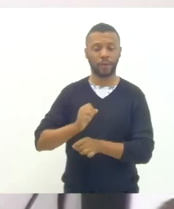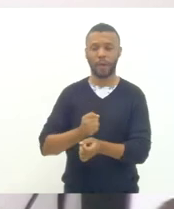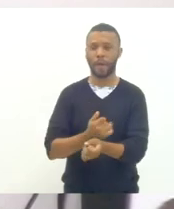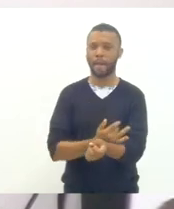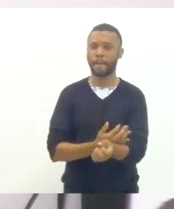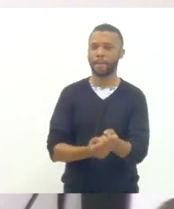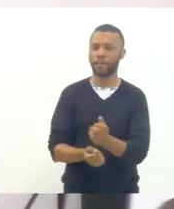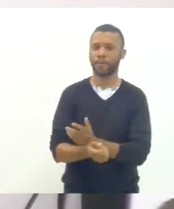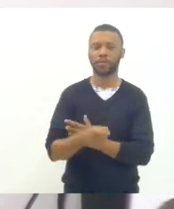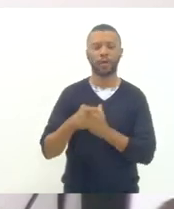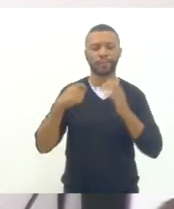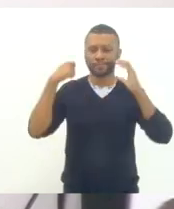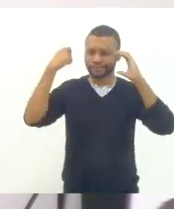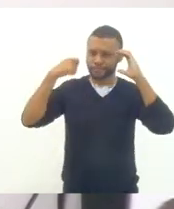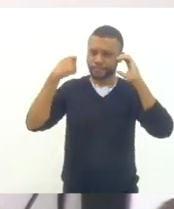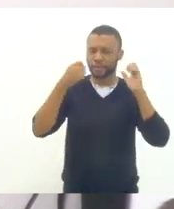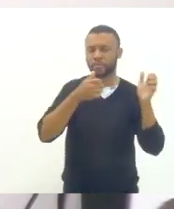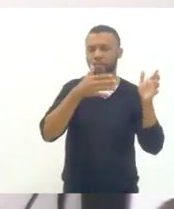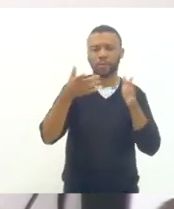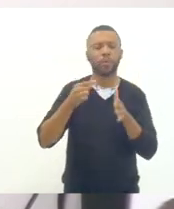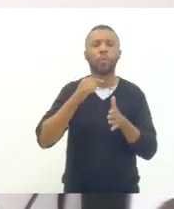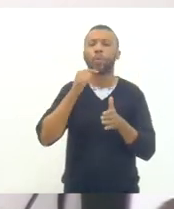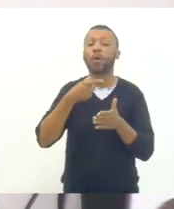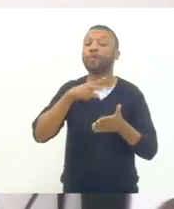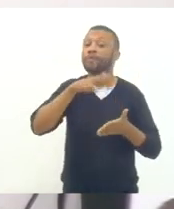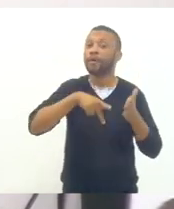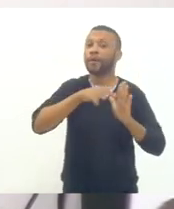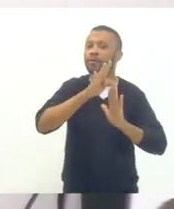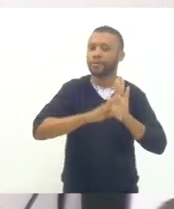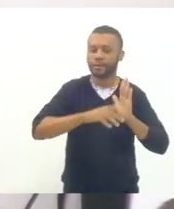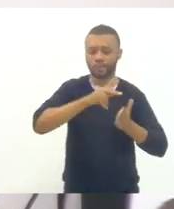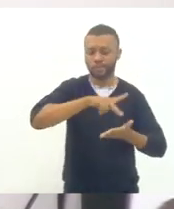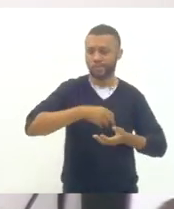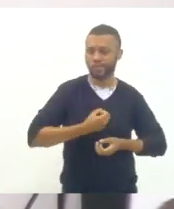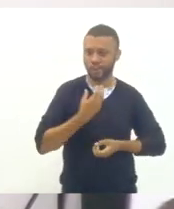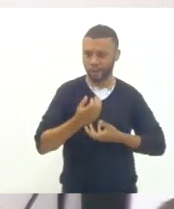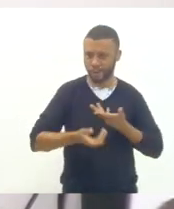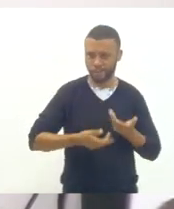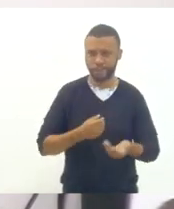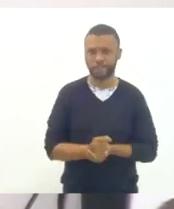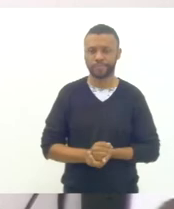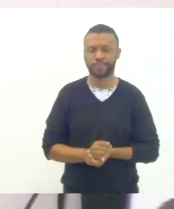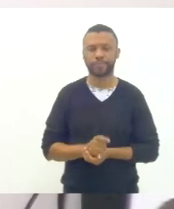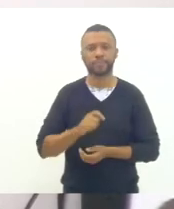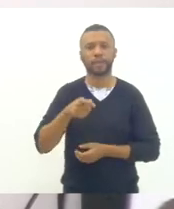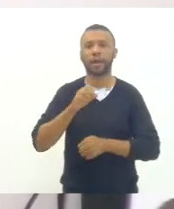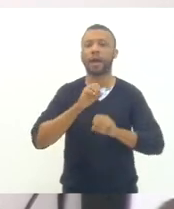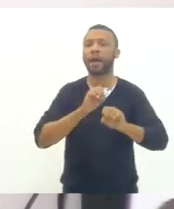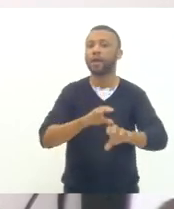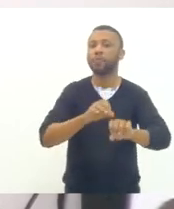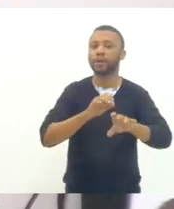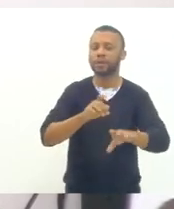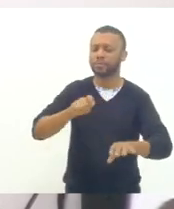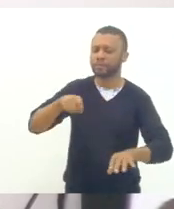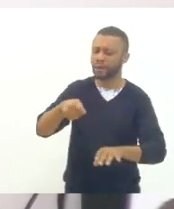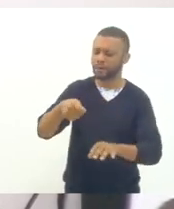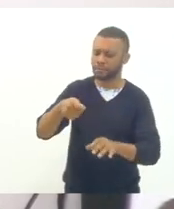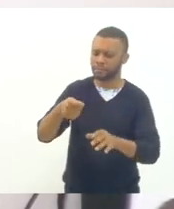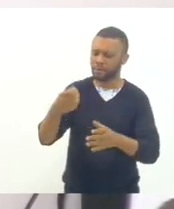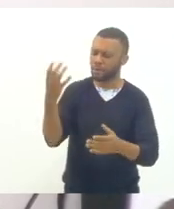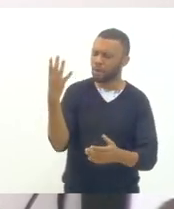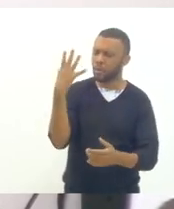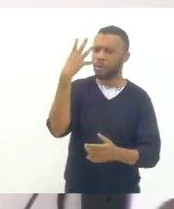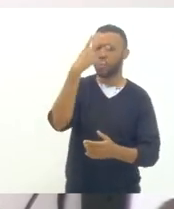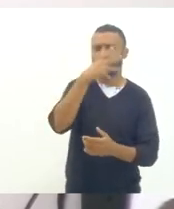gente ia passar o vídeo mas como a gente não consegue eu vou ler o poema educação palavra tão bonita que